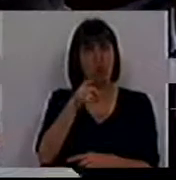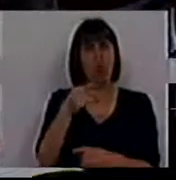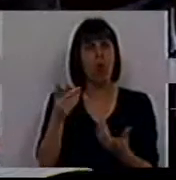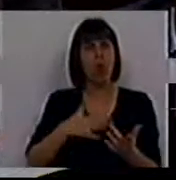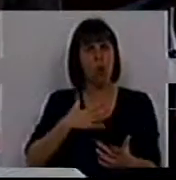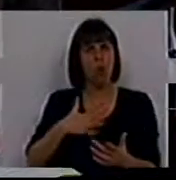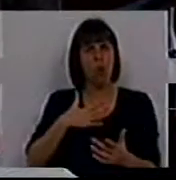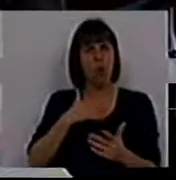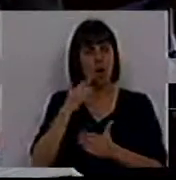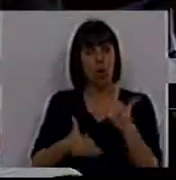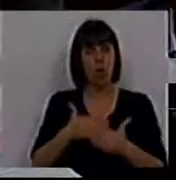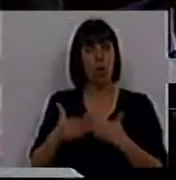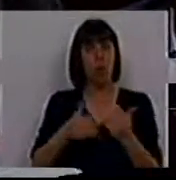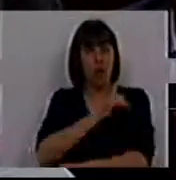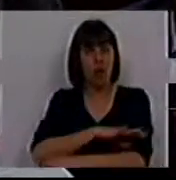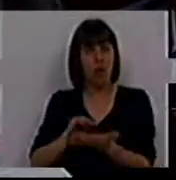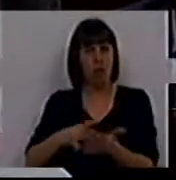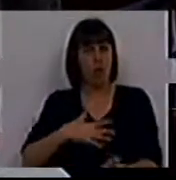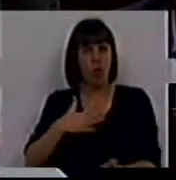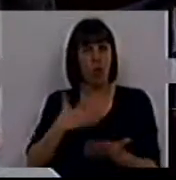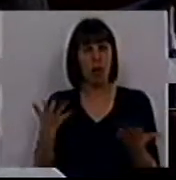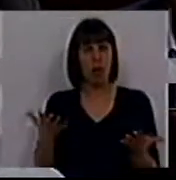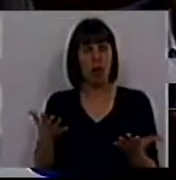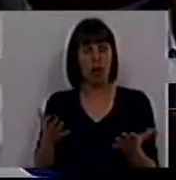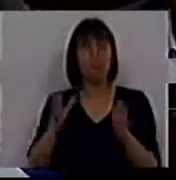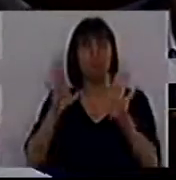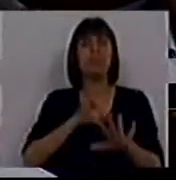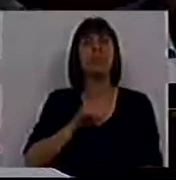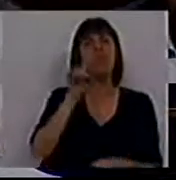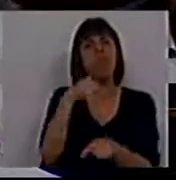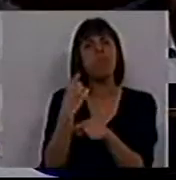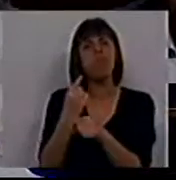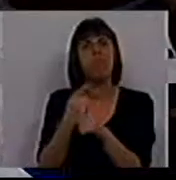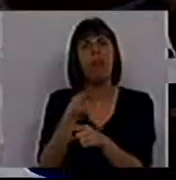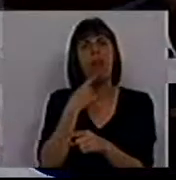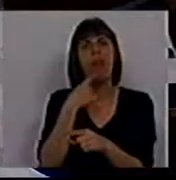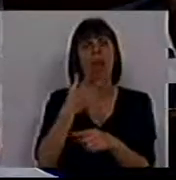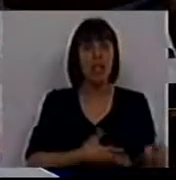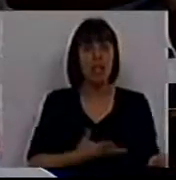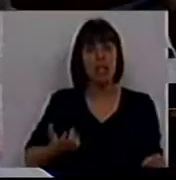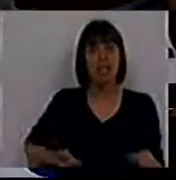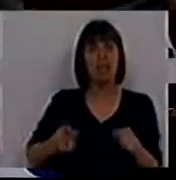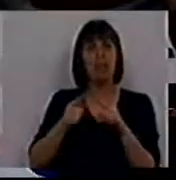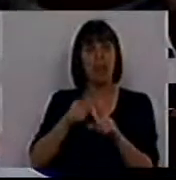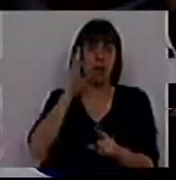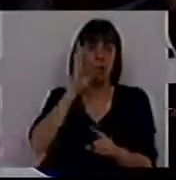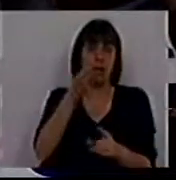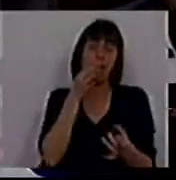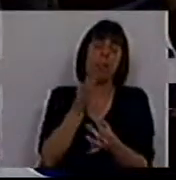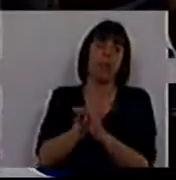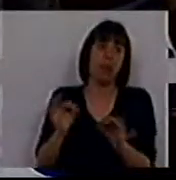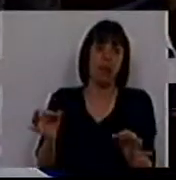não quer que continue o empobrecimento. Quando o Sr. também fala do desemprego e sabe